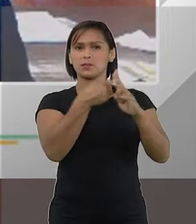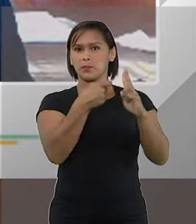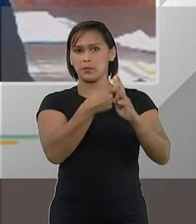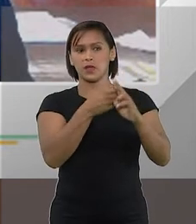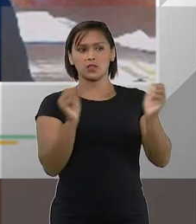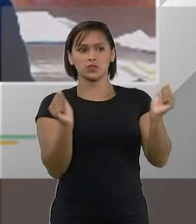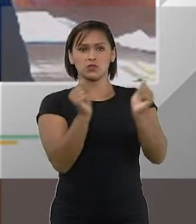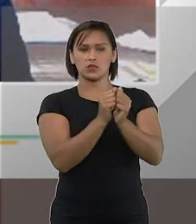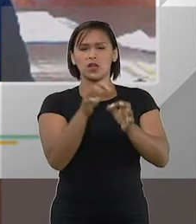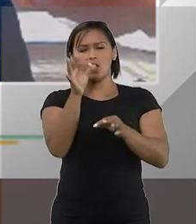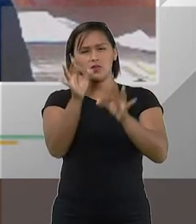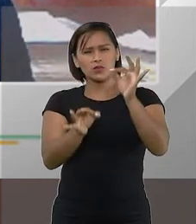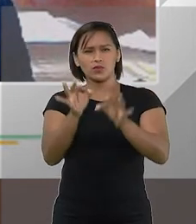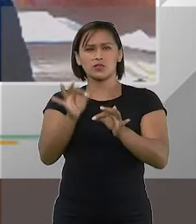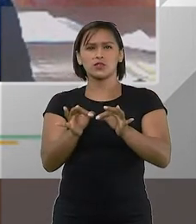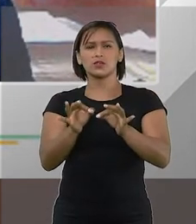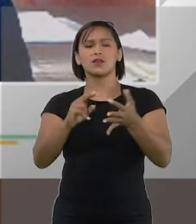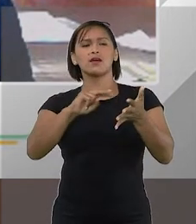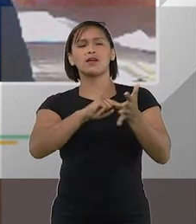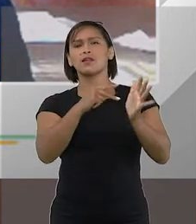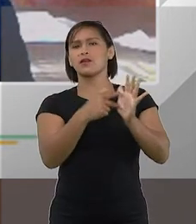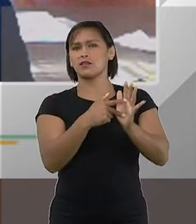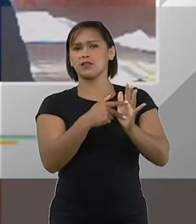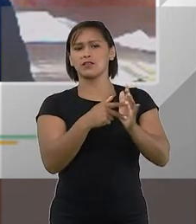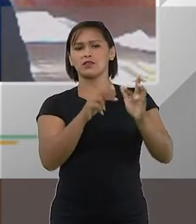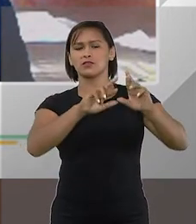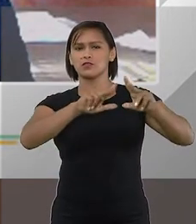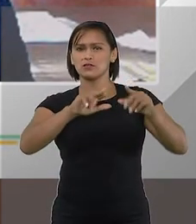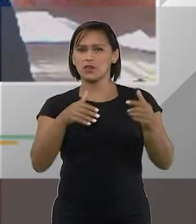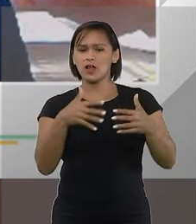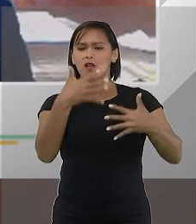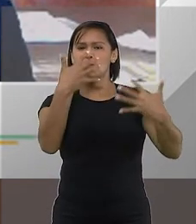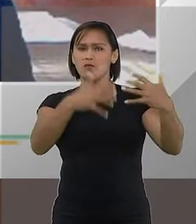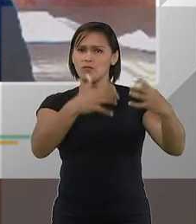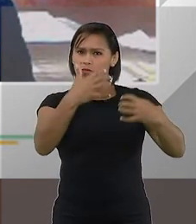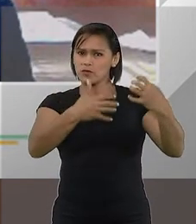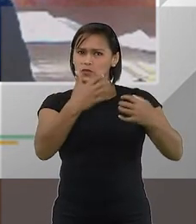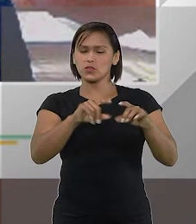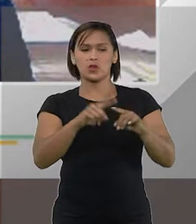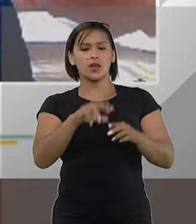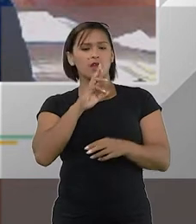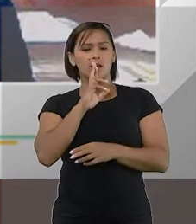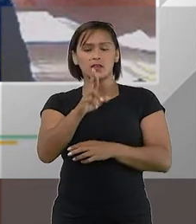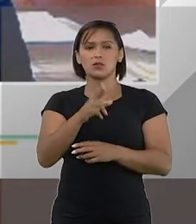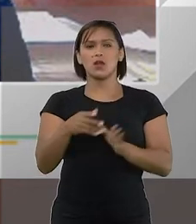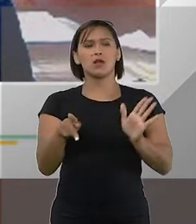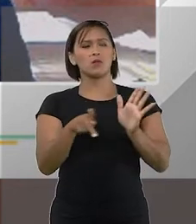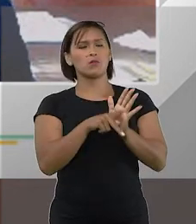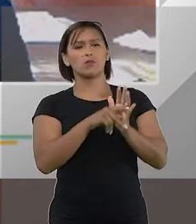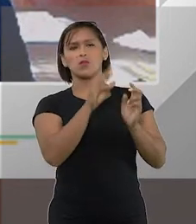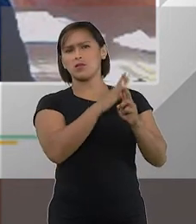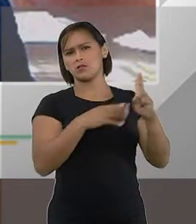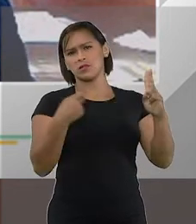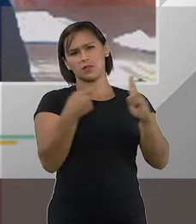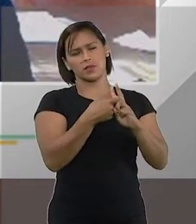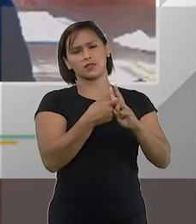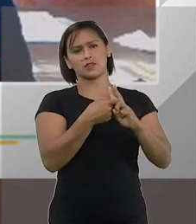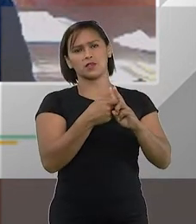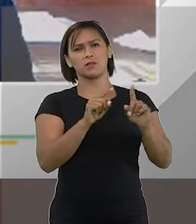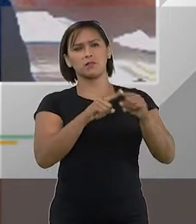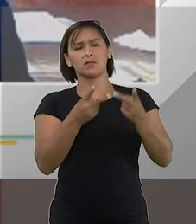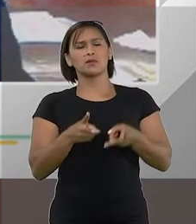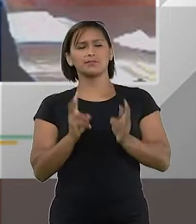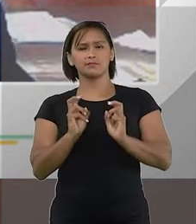verdade, o judiciário é que é alternativo na solução de conflitos. Quem tem que dar a solução são as próprias partes envolvidas.